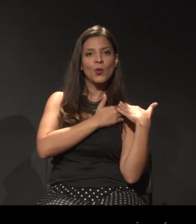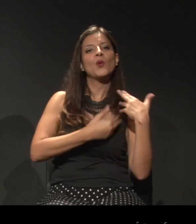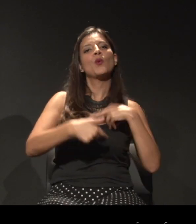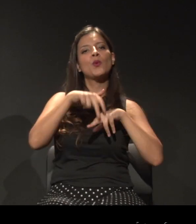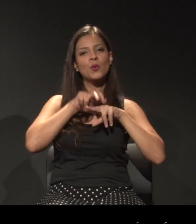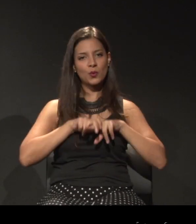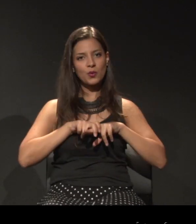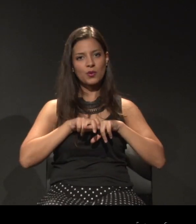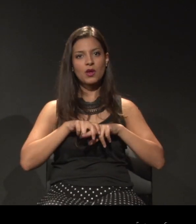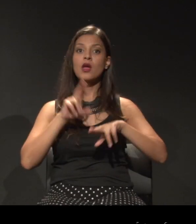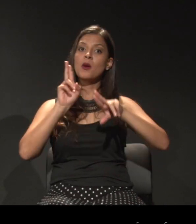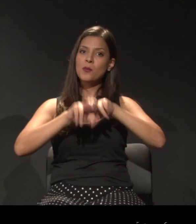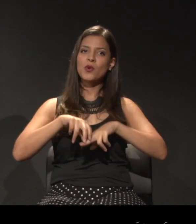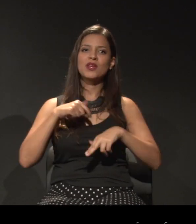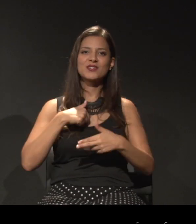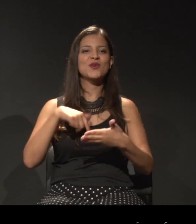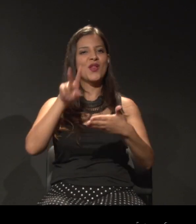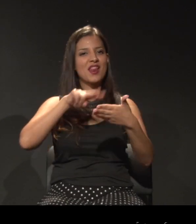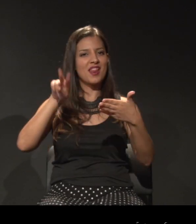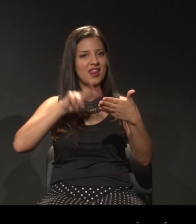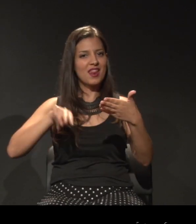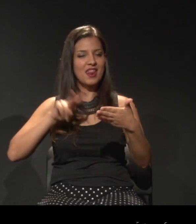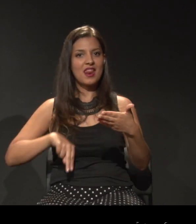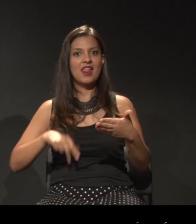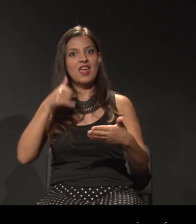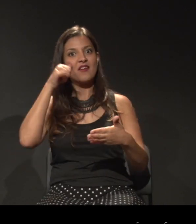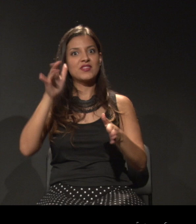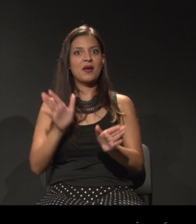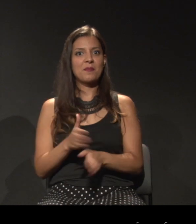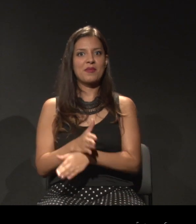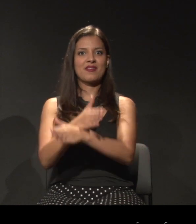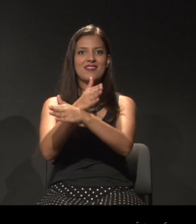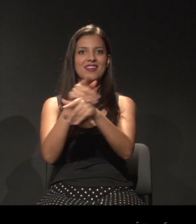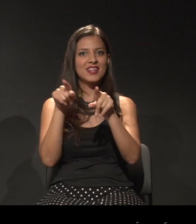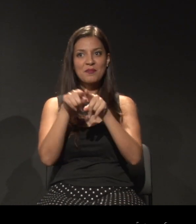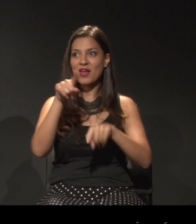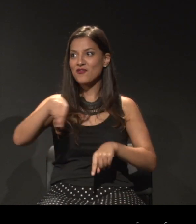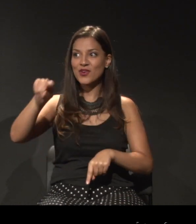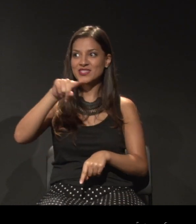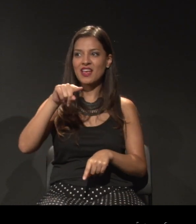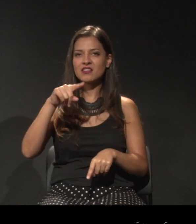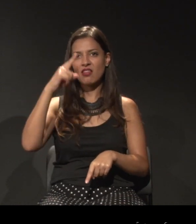vou ler para não me perder e, principalmente, não fazer vocês se perderem.